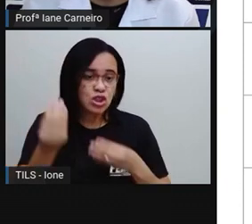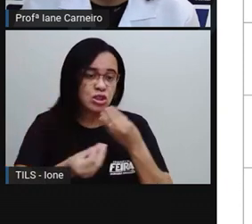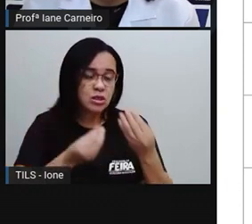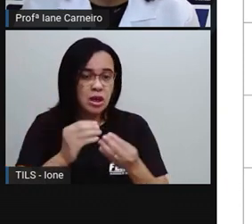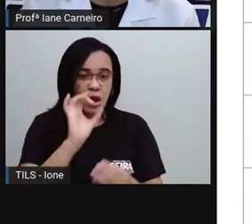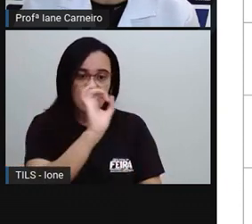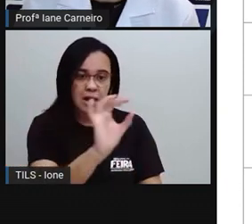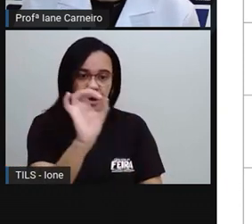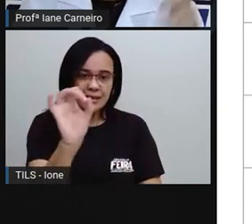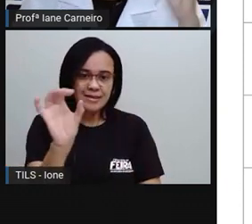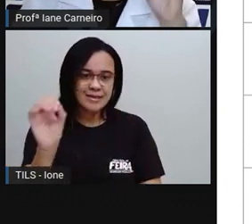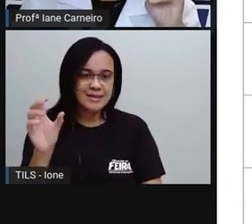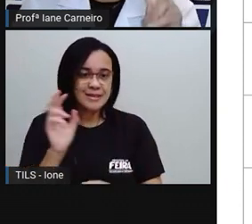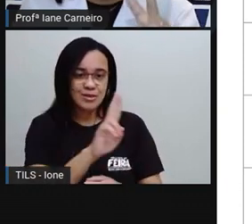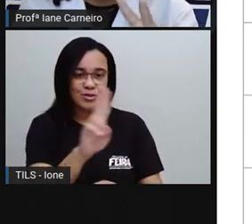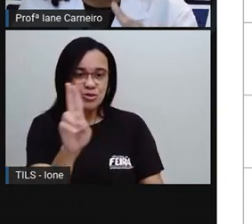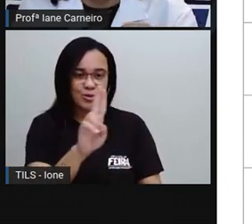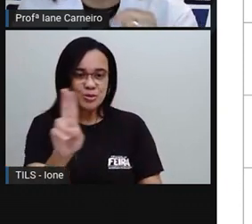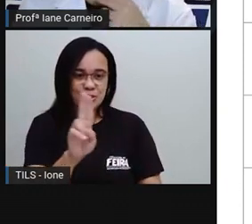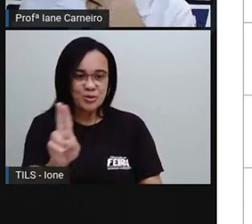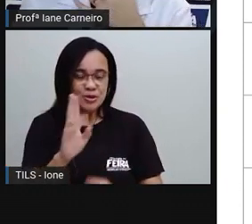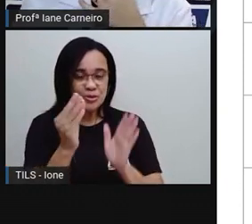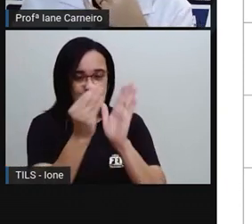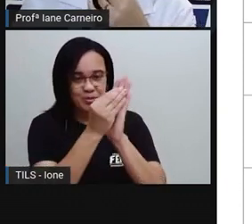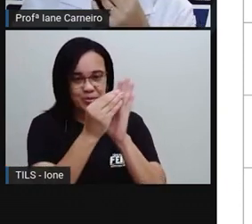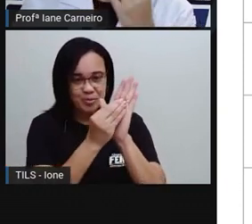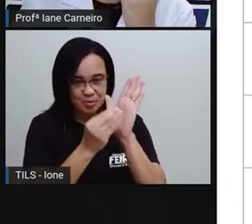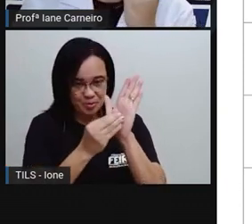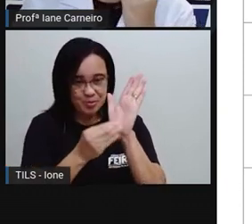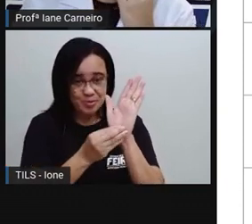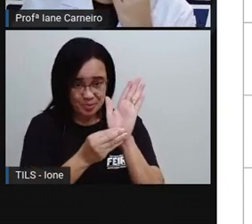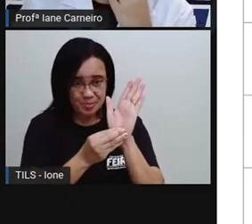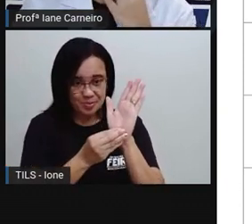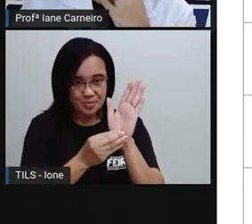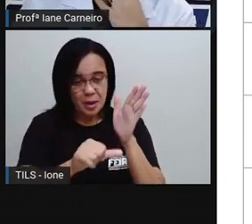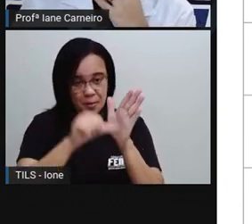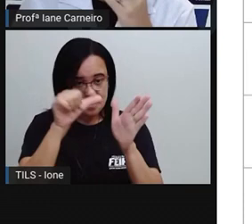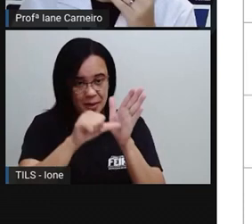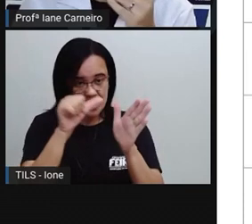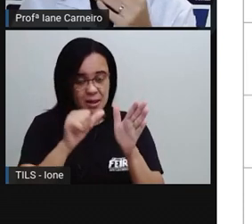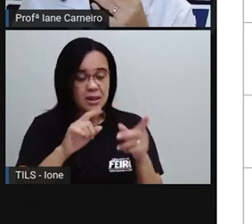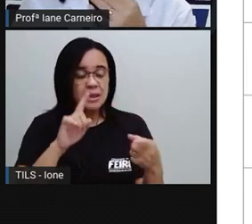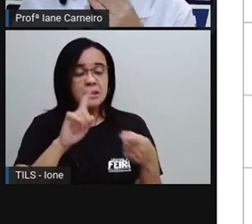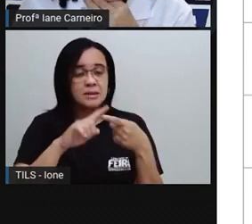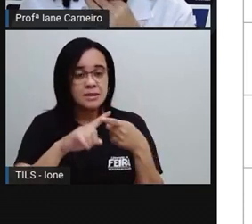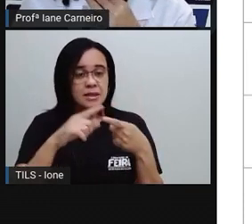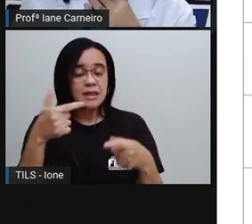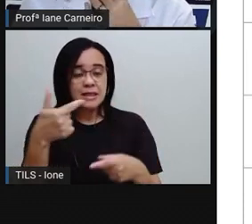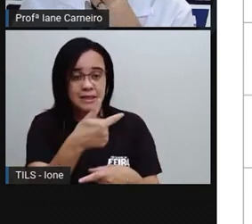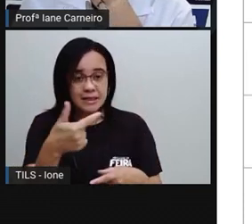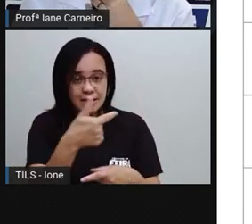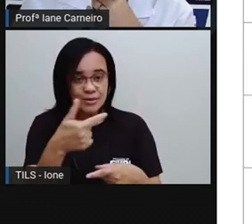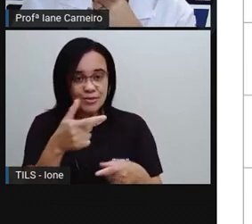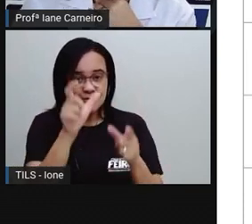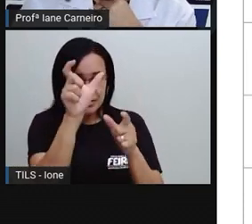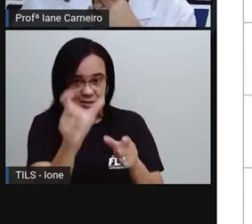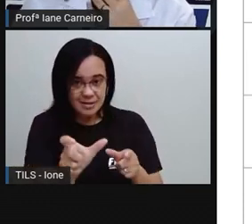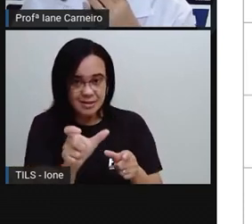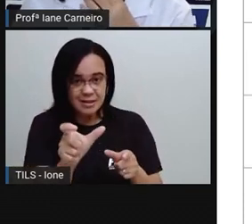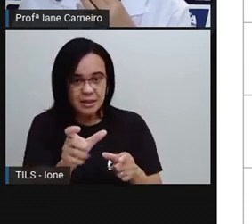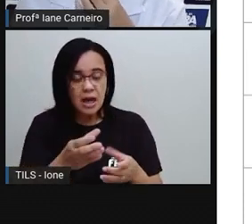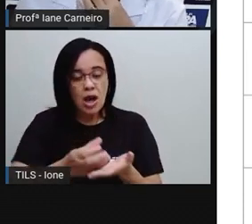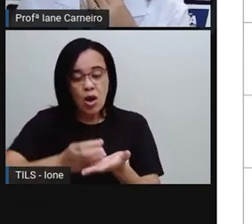coluna, tá certo? Na segunda coluna, vocês vão colocar a quantidade, né, de